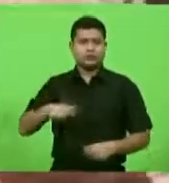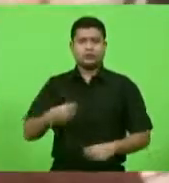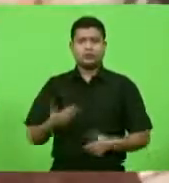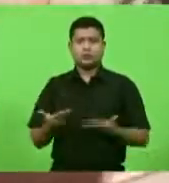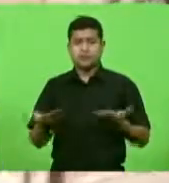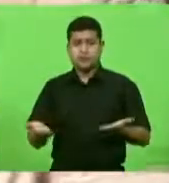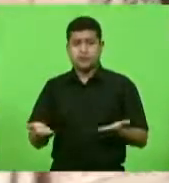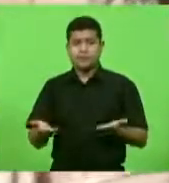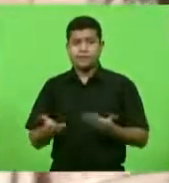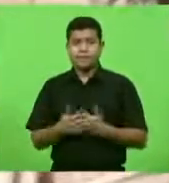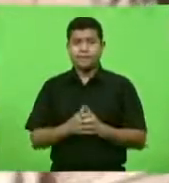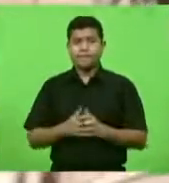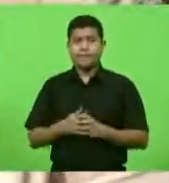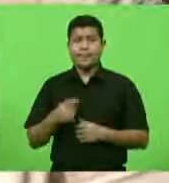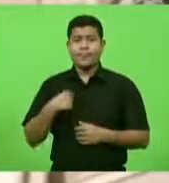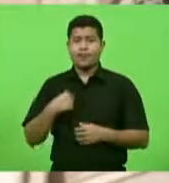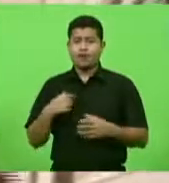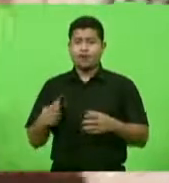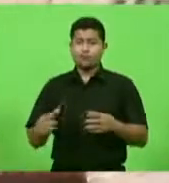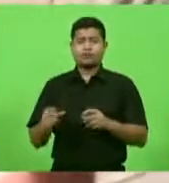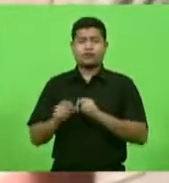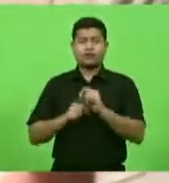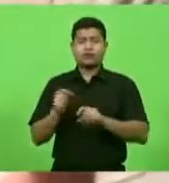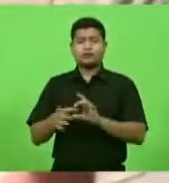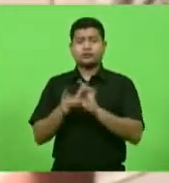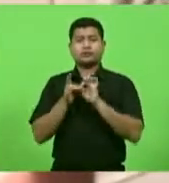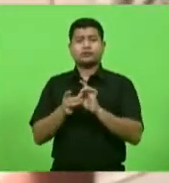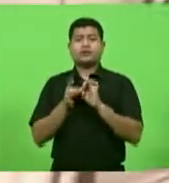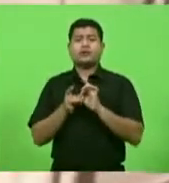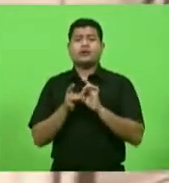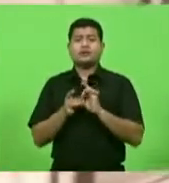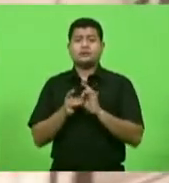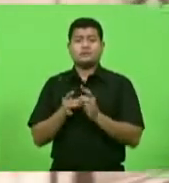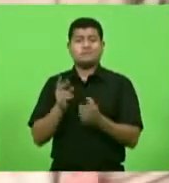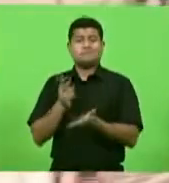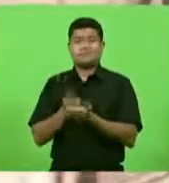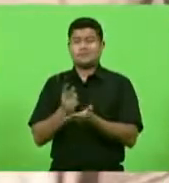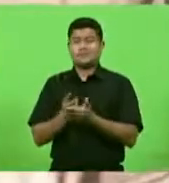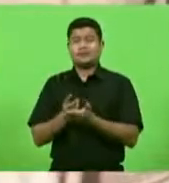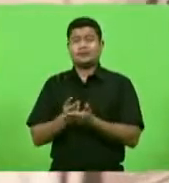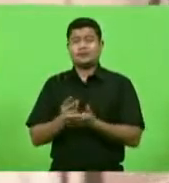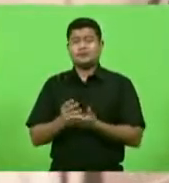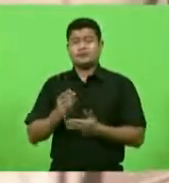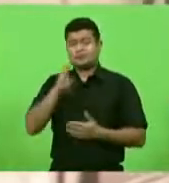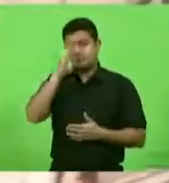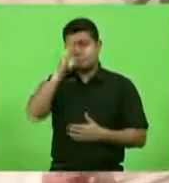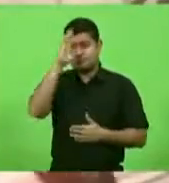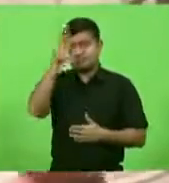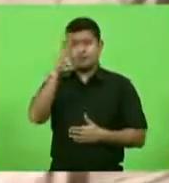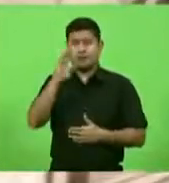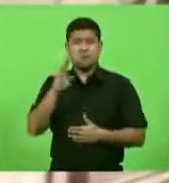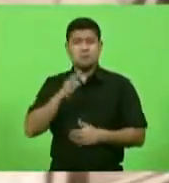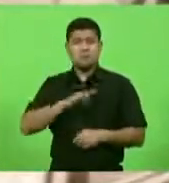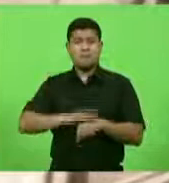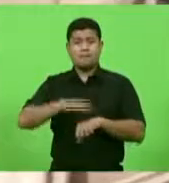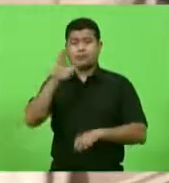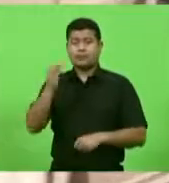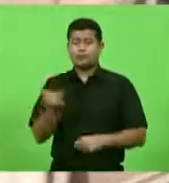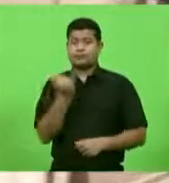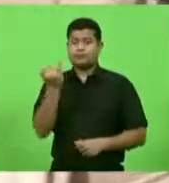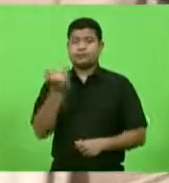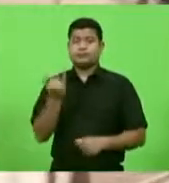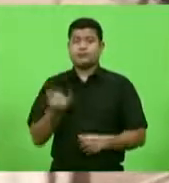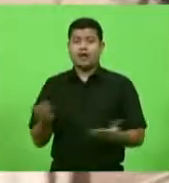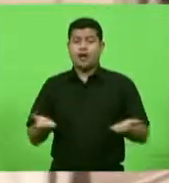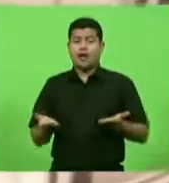sentido de unidade e de preservação do que é mais importante hoje nós estamos vivendo um estado